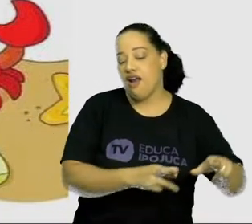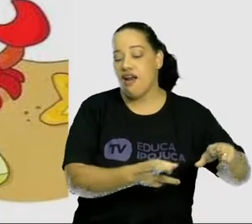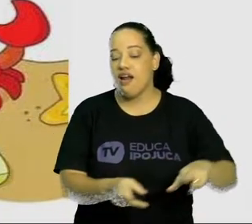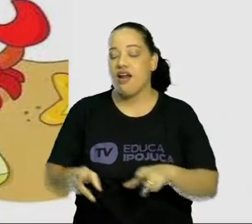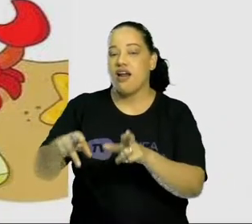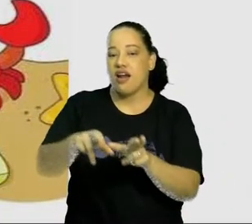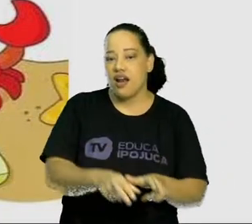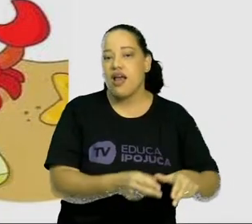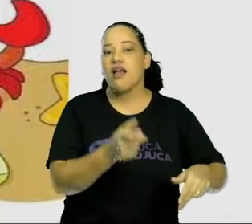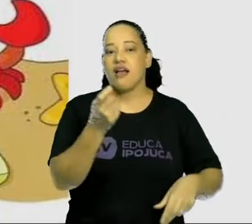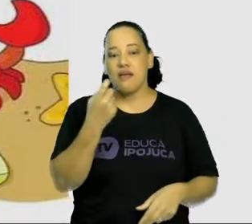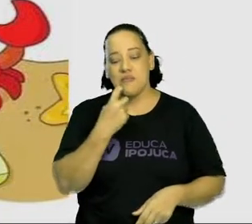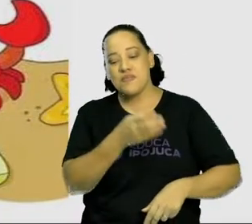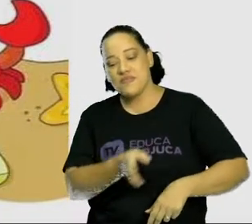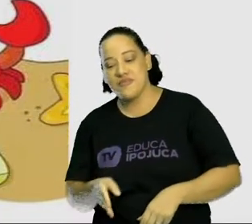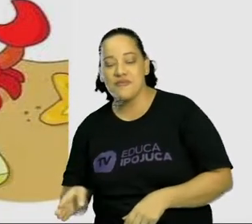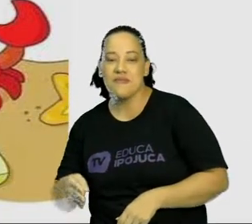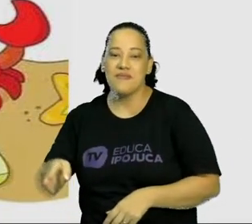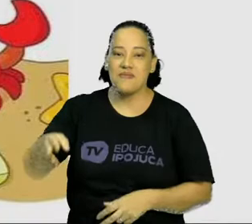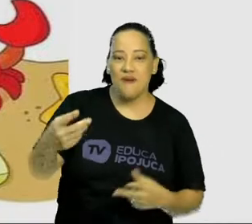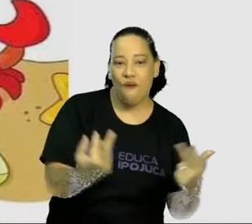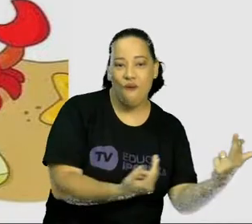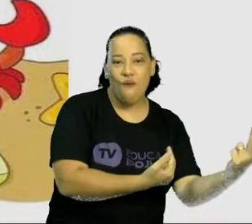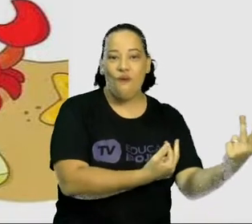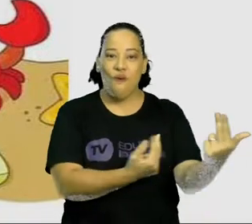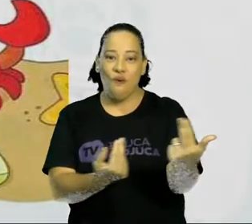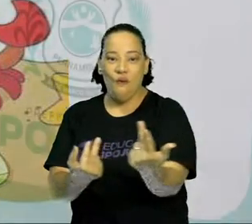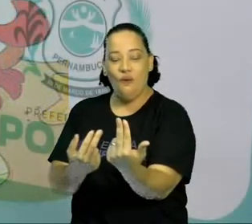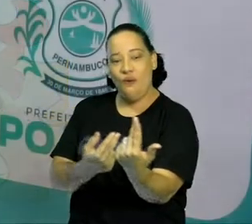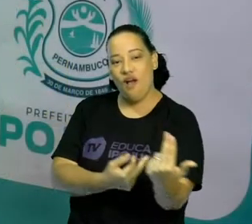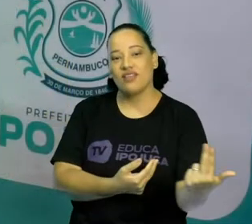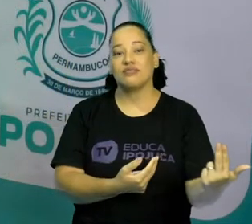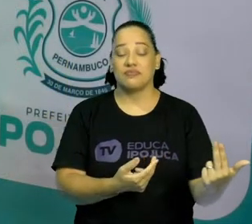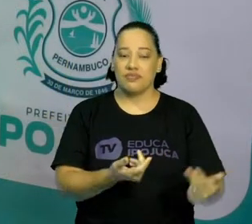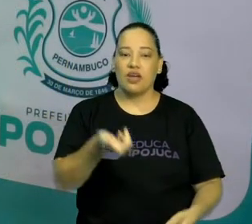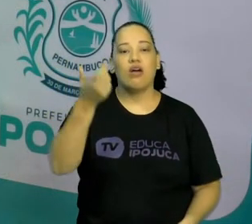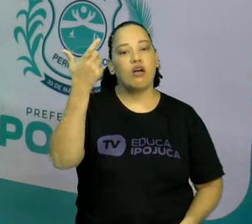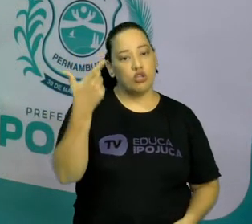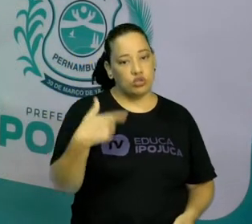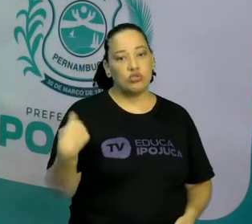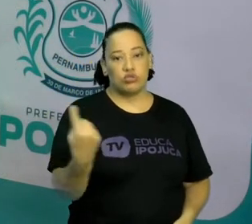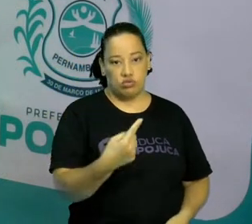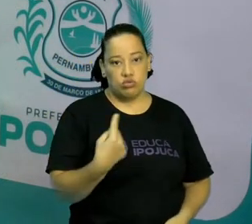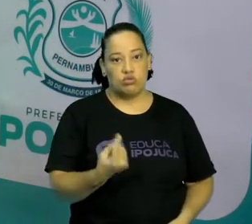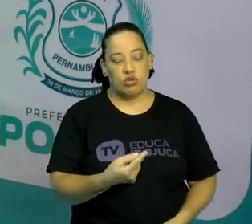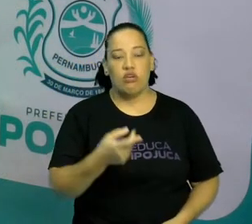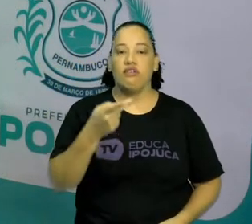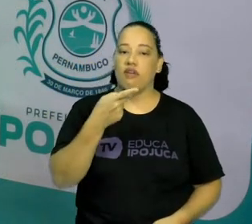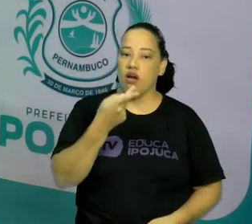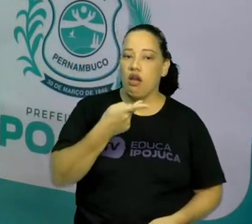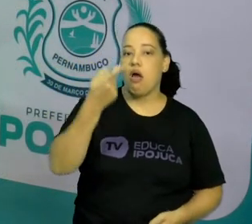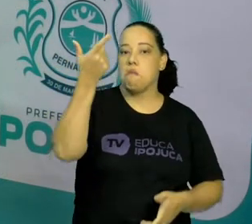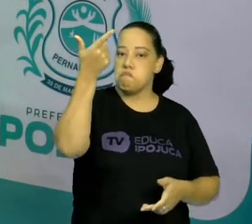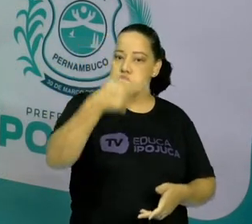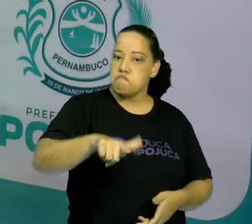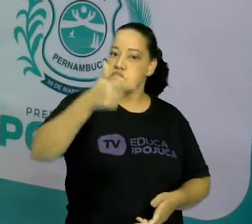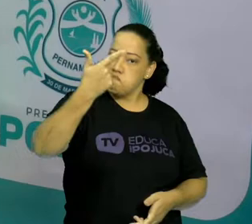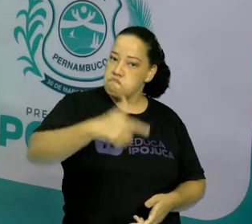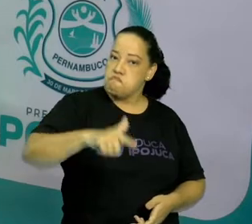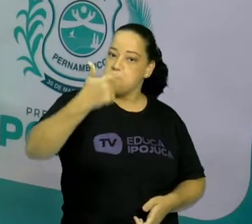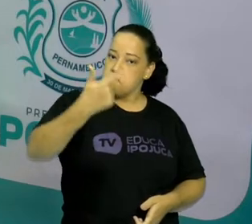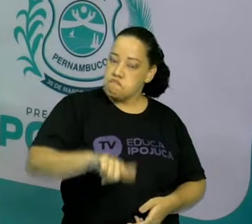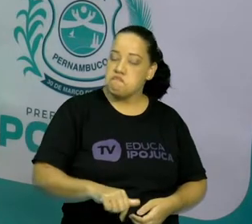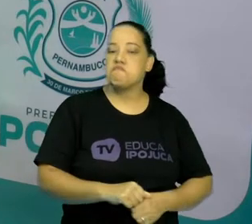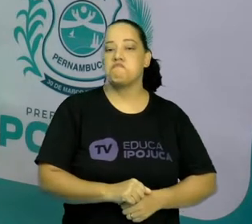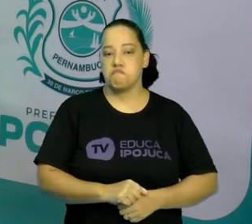Vocês observaram aí que nesta cantiga a gente repete várias vezes as palavras e sempre uma